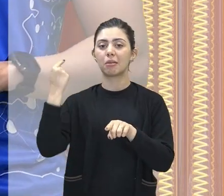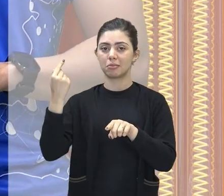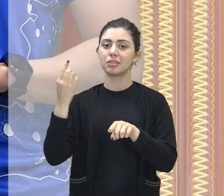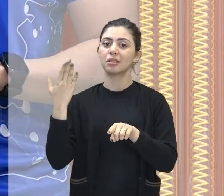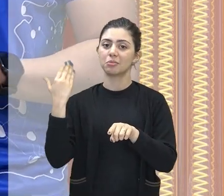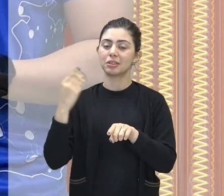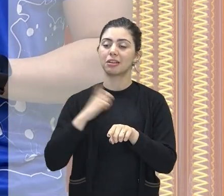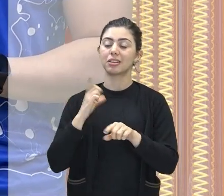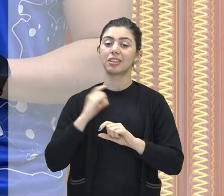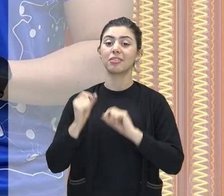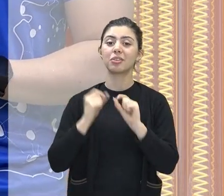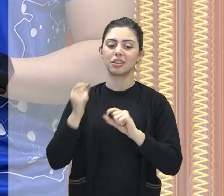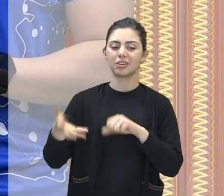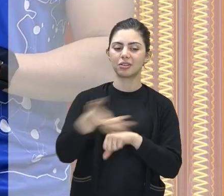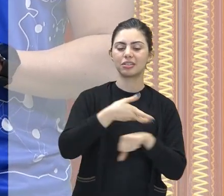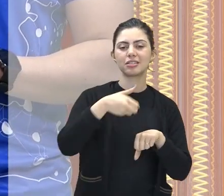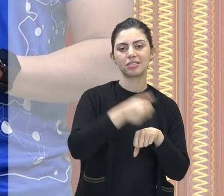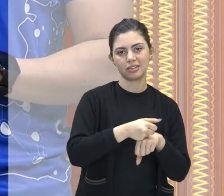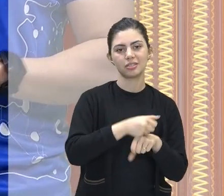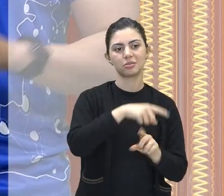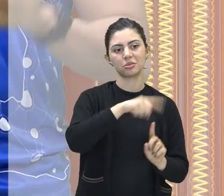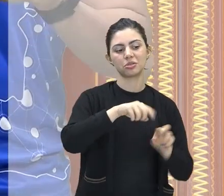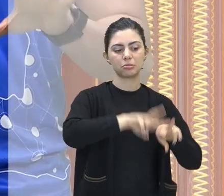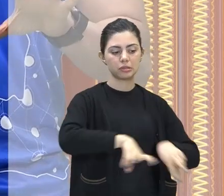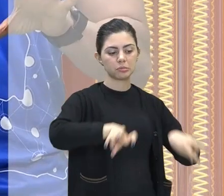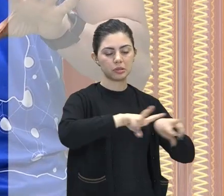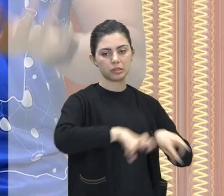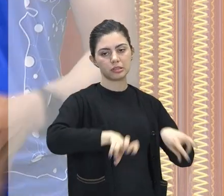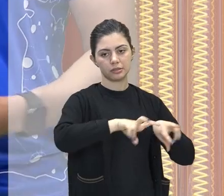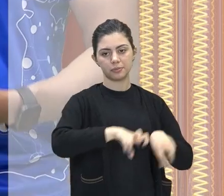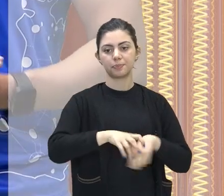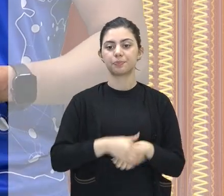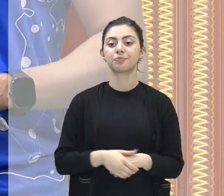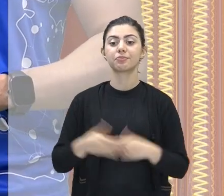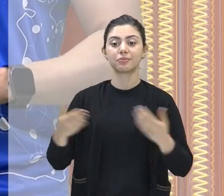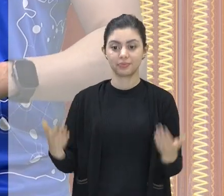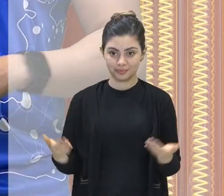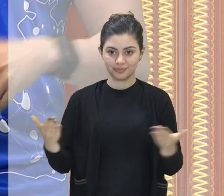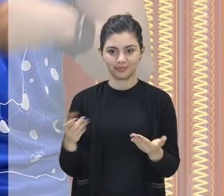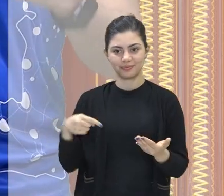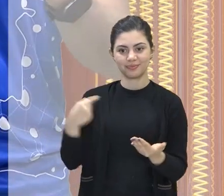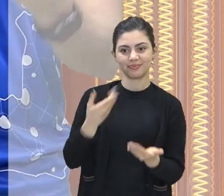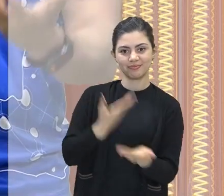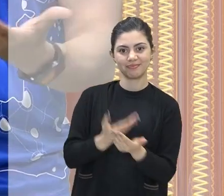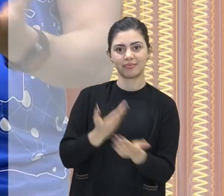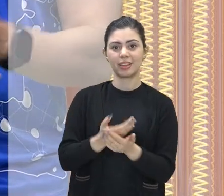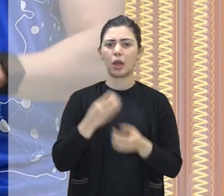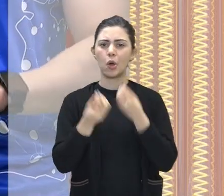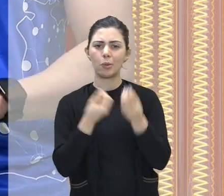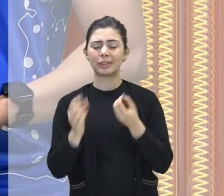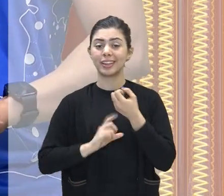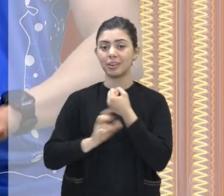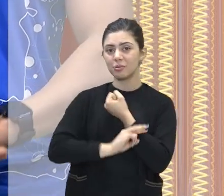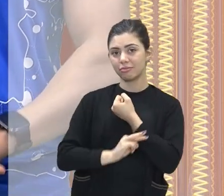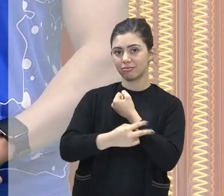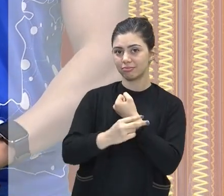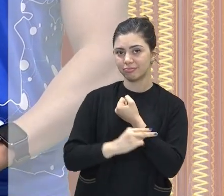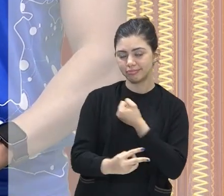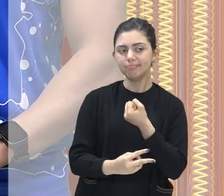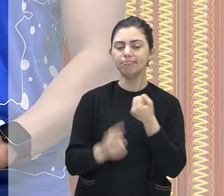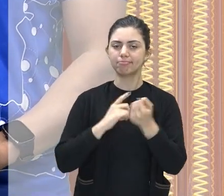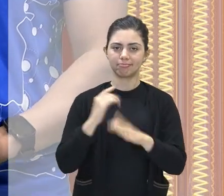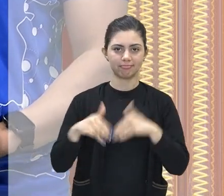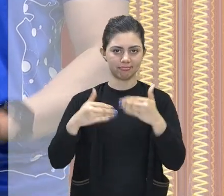sofrida aqui nesta região, certo? E a partir desse momento nós vamos compreender quais são as consequências ali desse